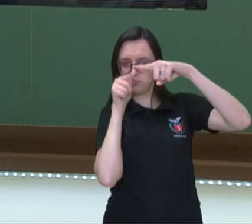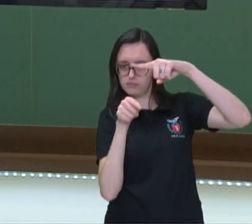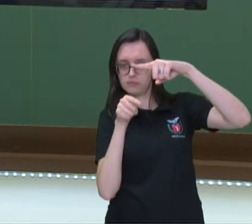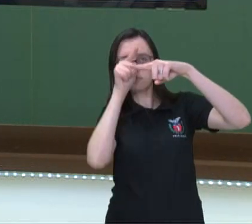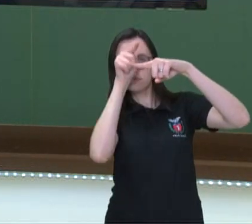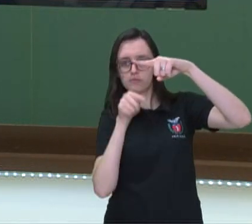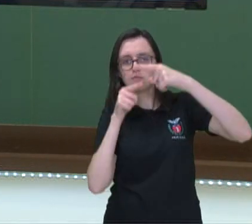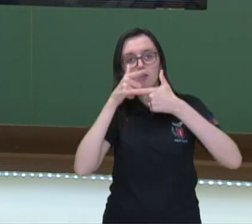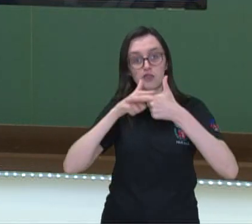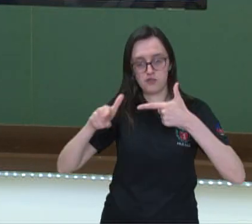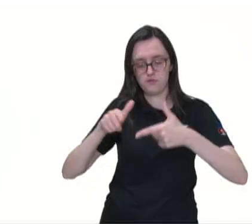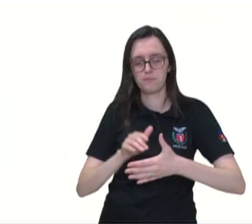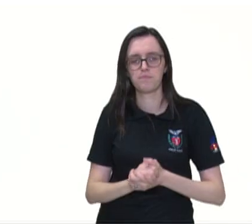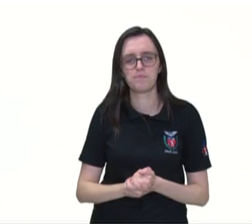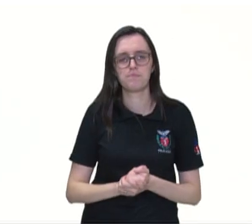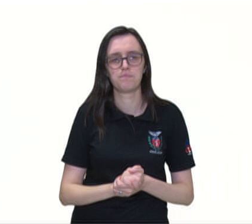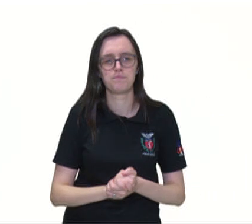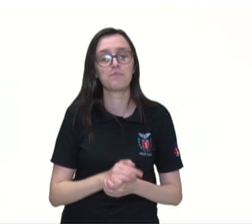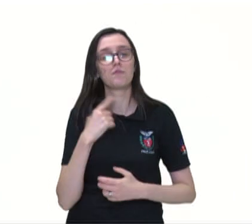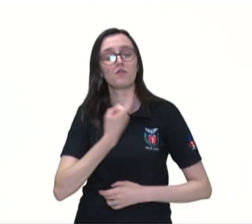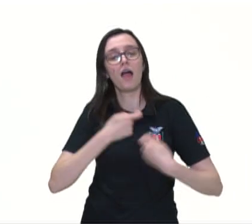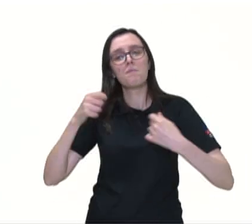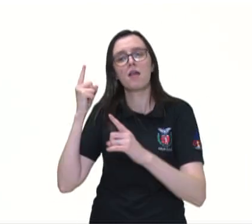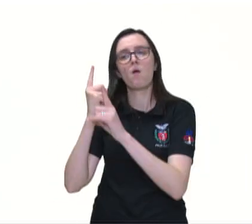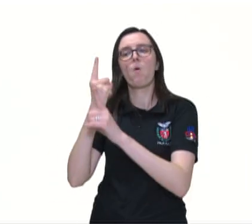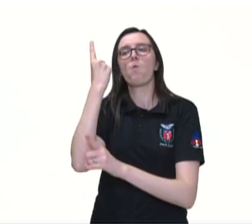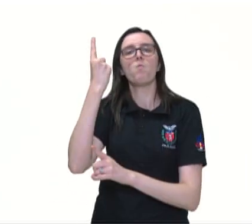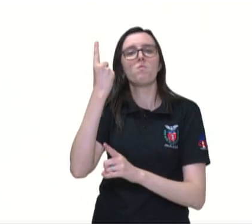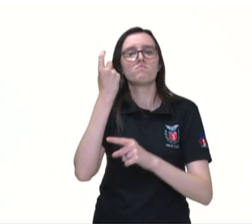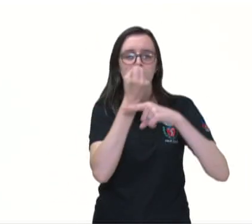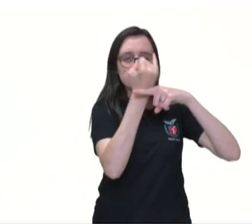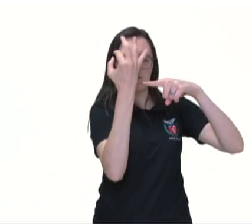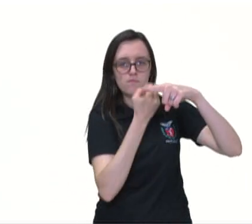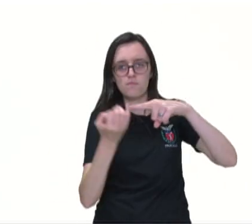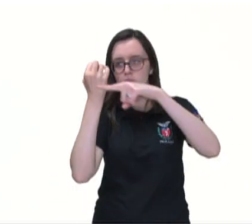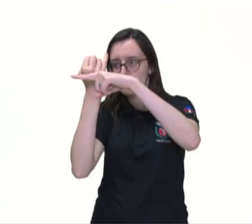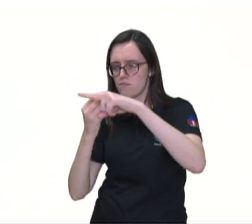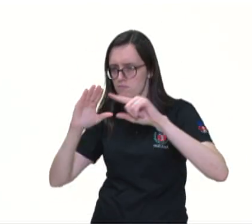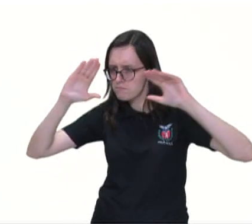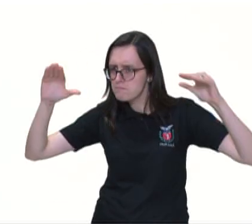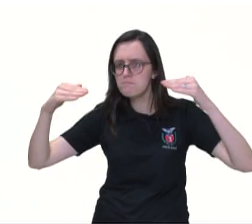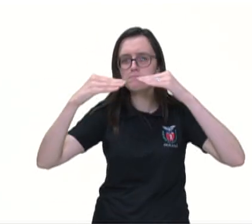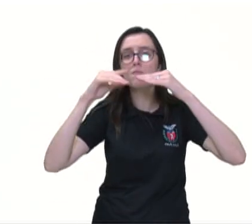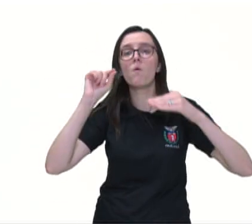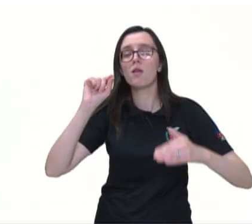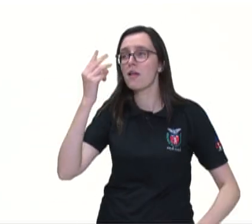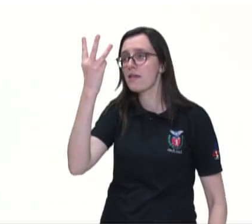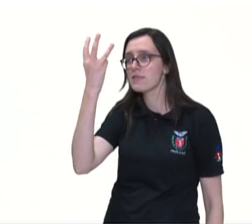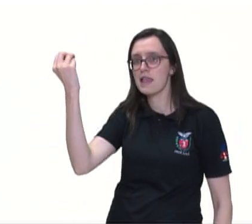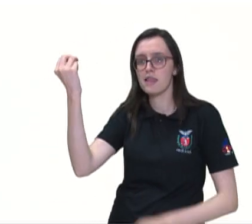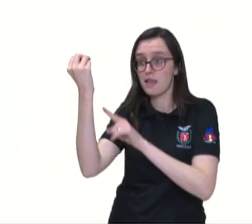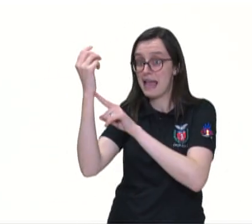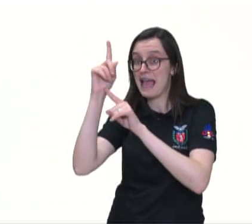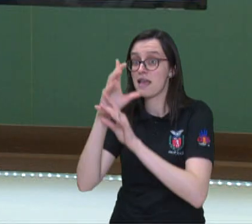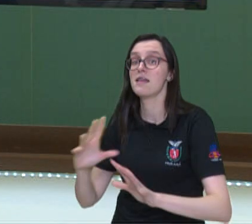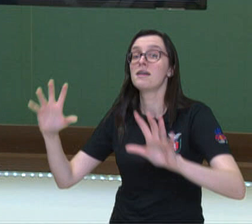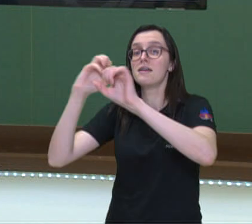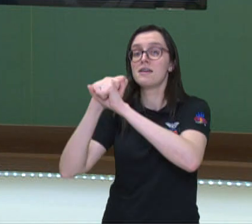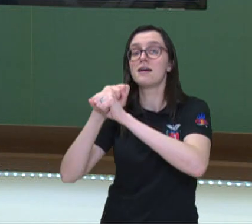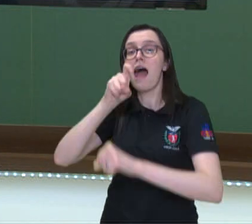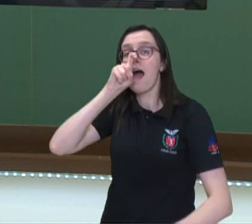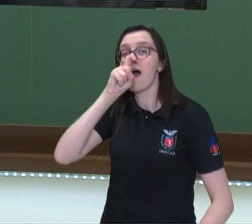Aí o que acontece? Devemos encontrar uma fração equivalente com o numerador 300. Porque 300 é a quantidade de araras azuis que está